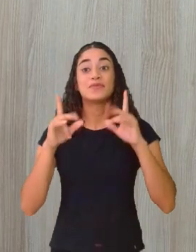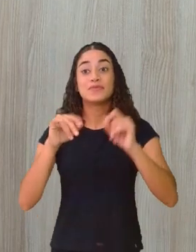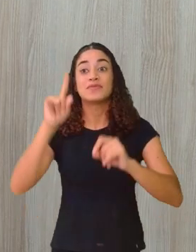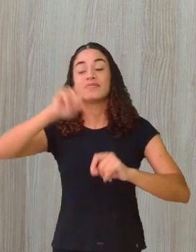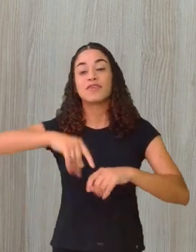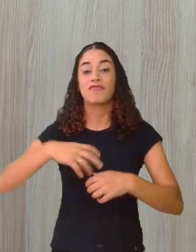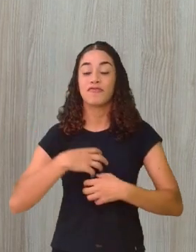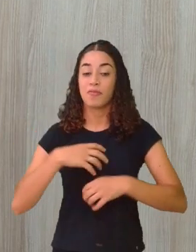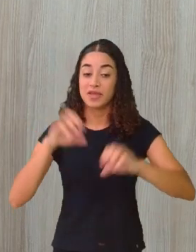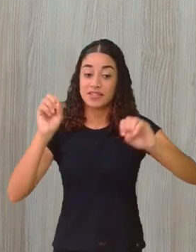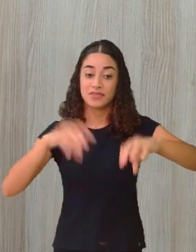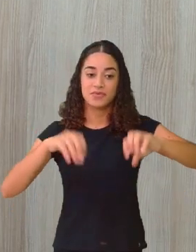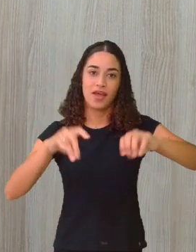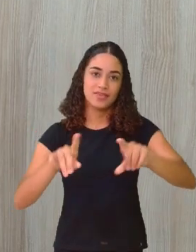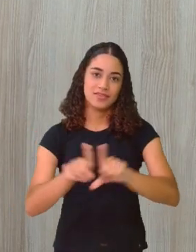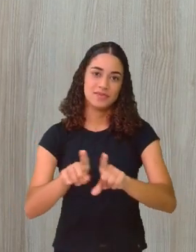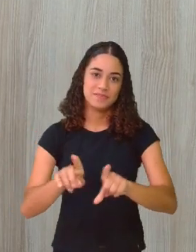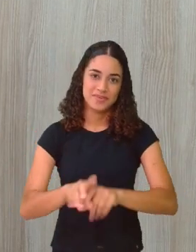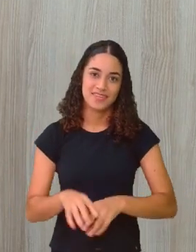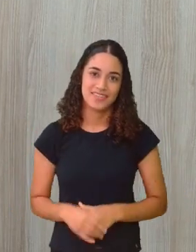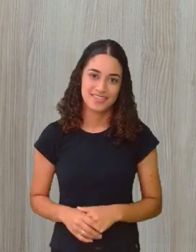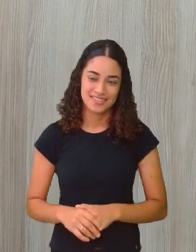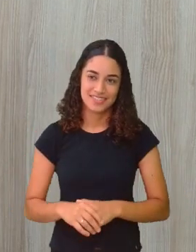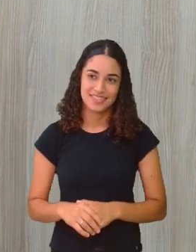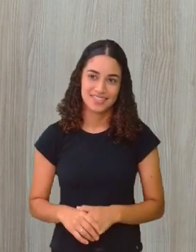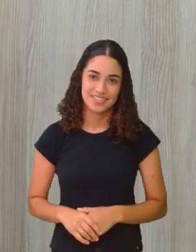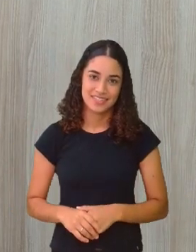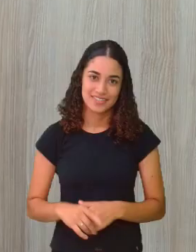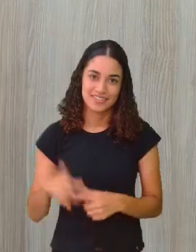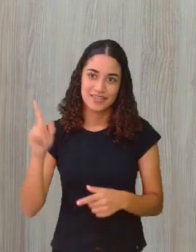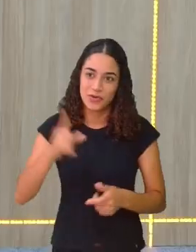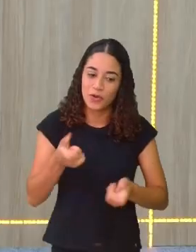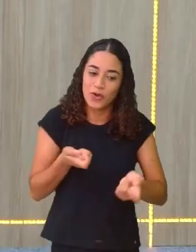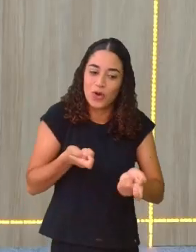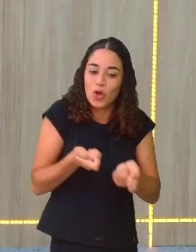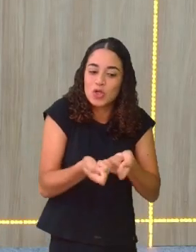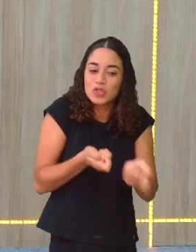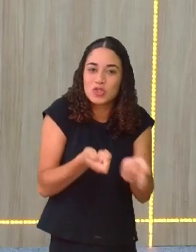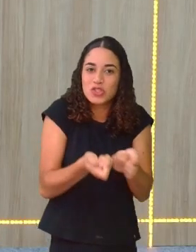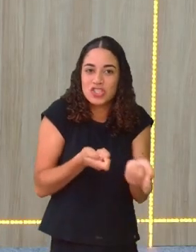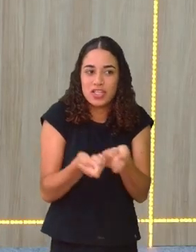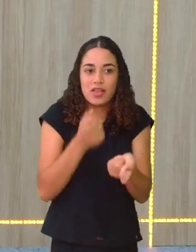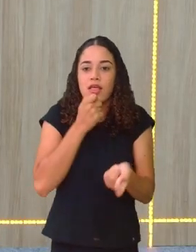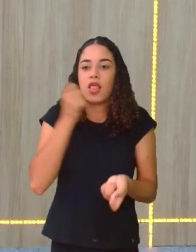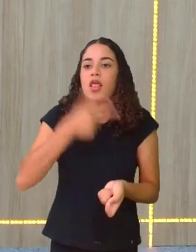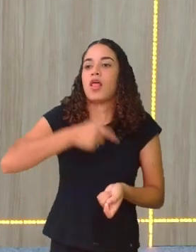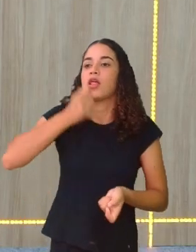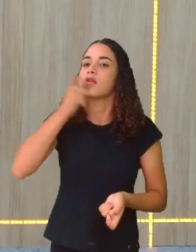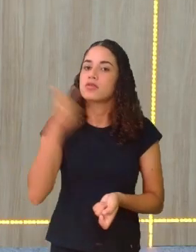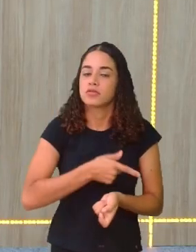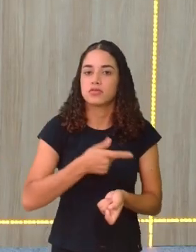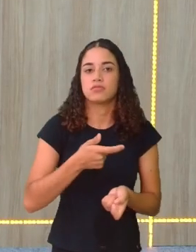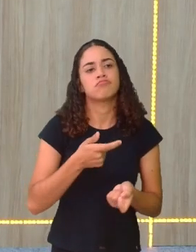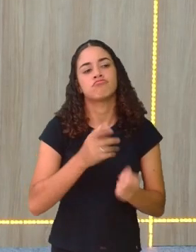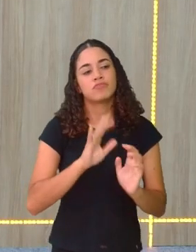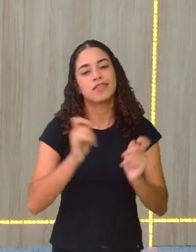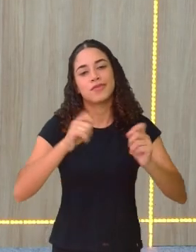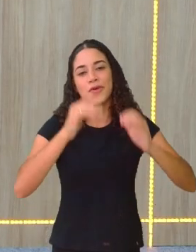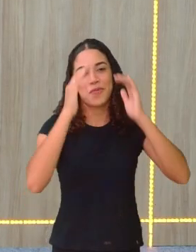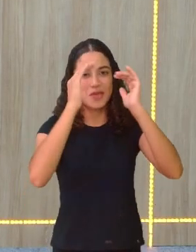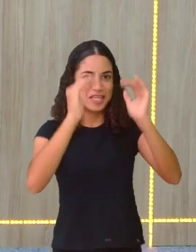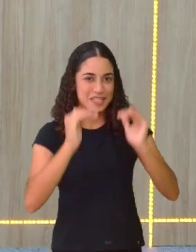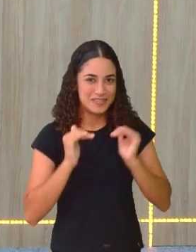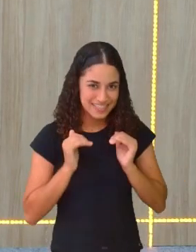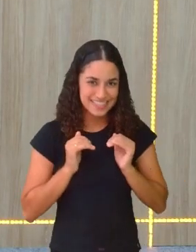educar, né? Sim, através das lendas, Trole social, né? Os mitos, as lendas